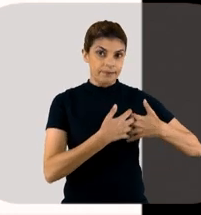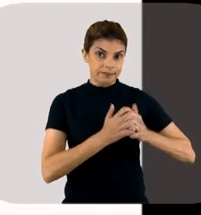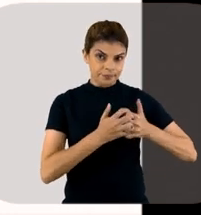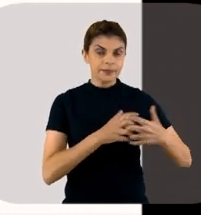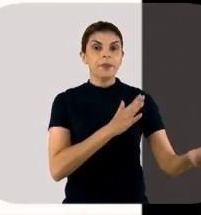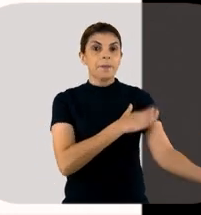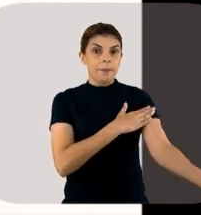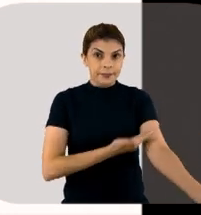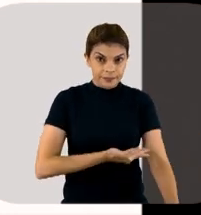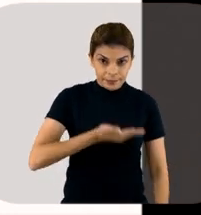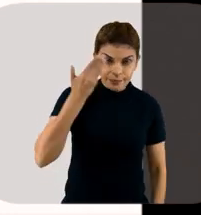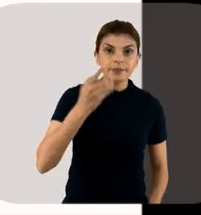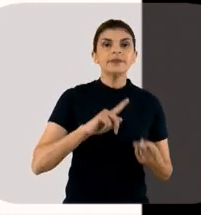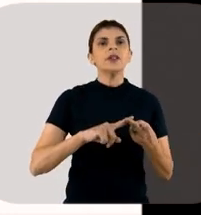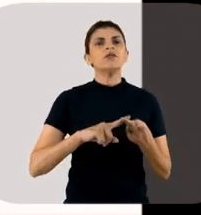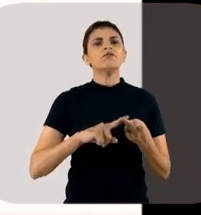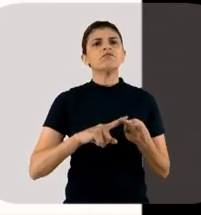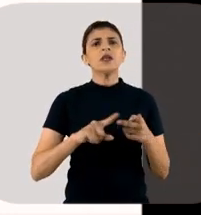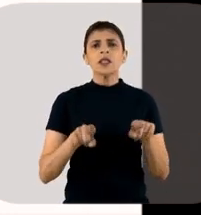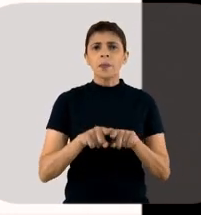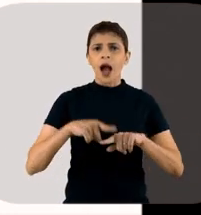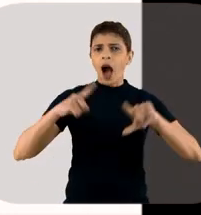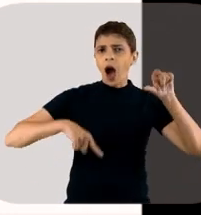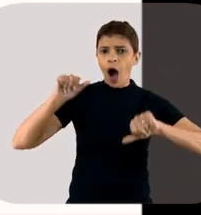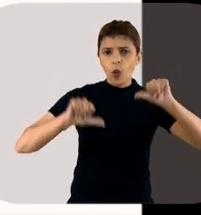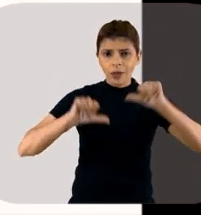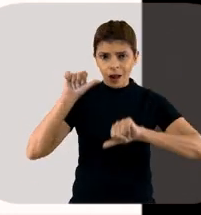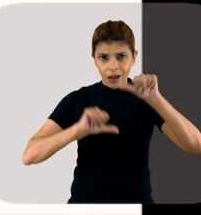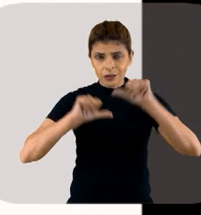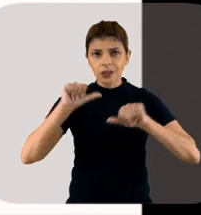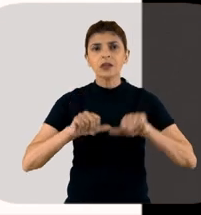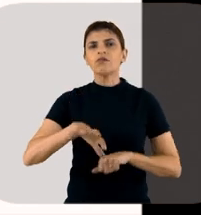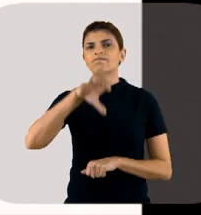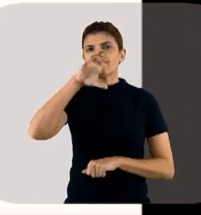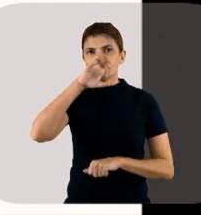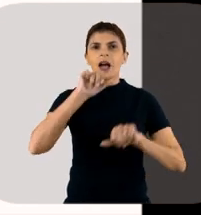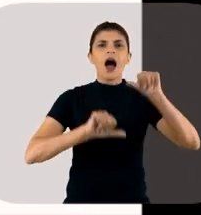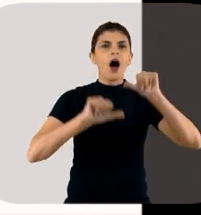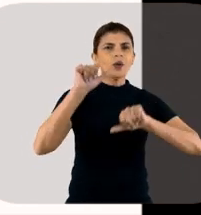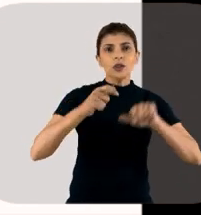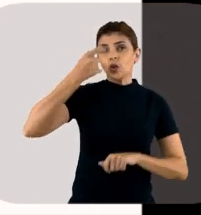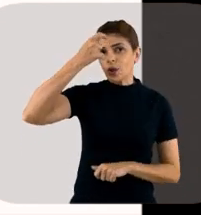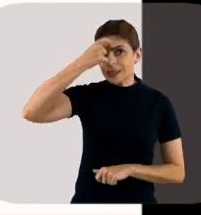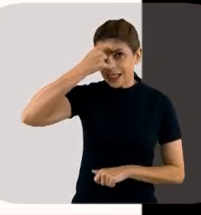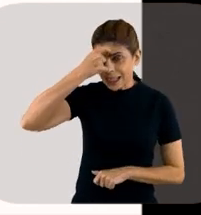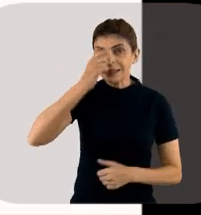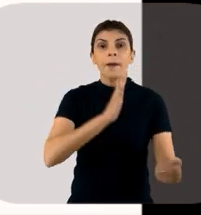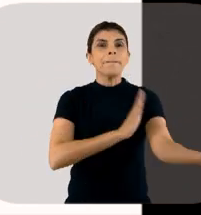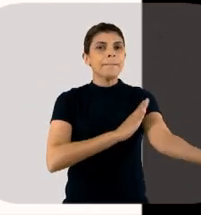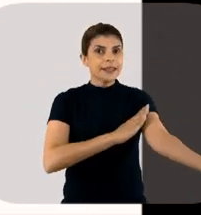alteração do nível de consciência, alteração de pressão sistólica maior ou igual a 90,